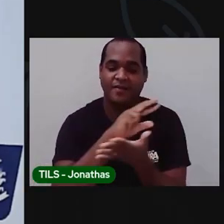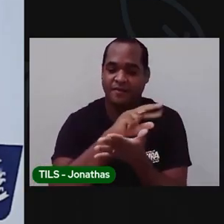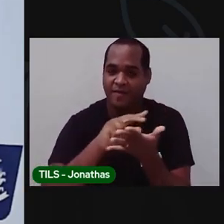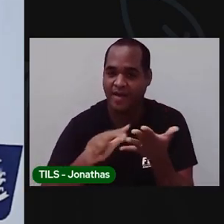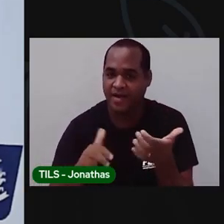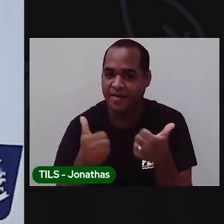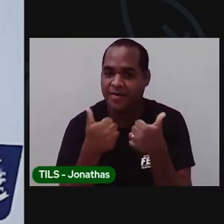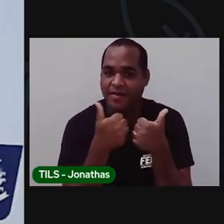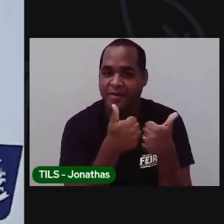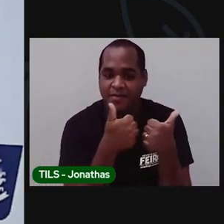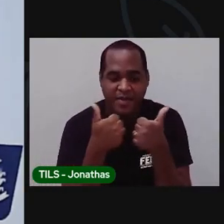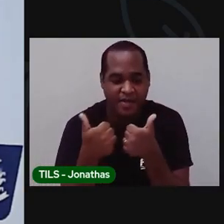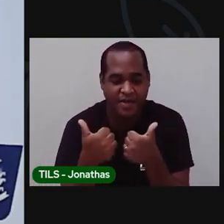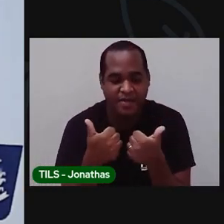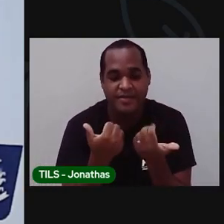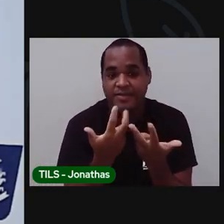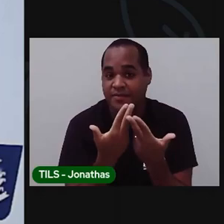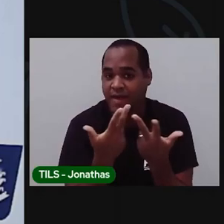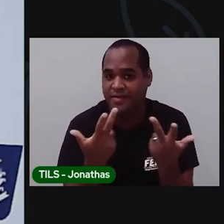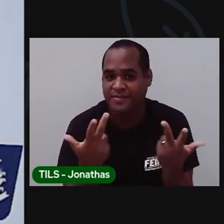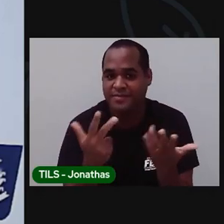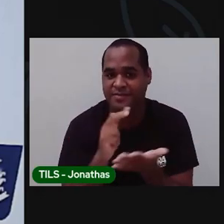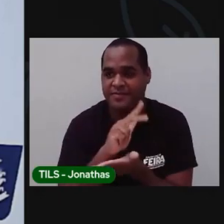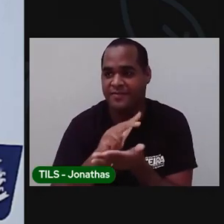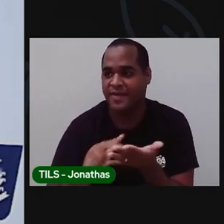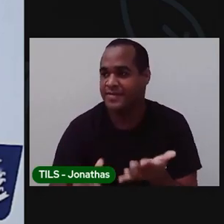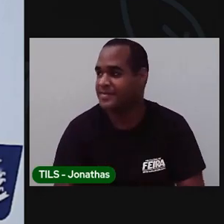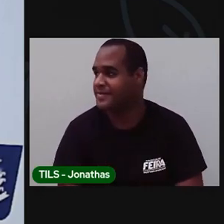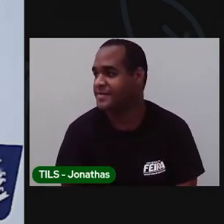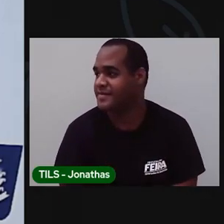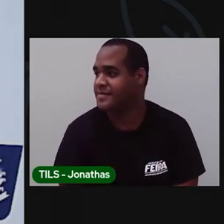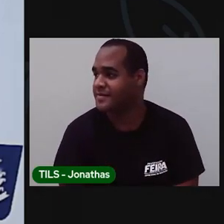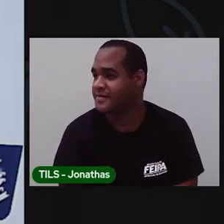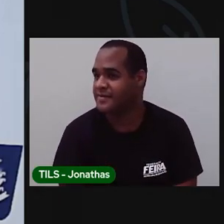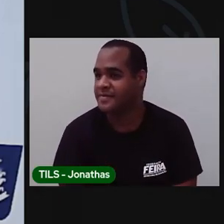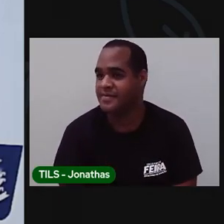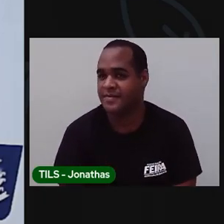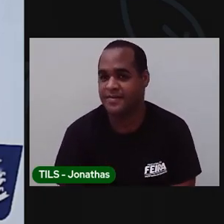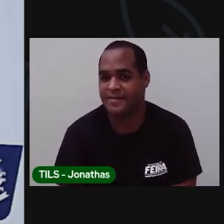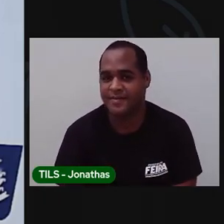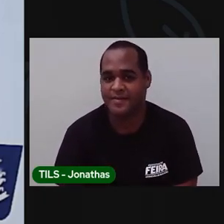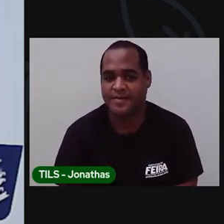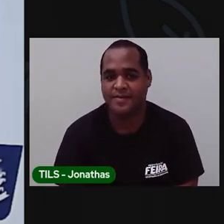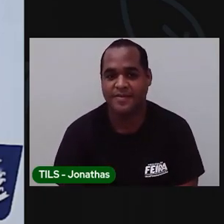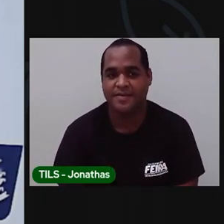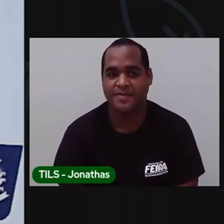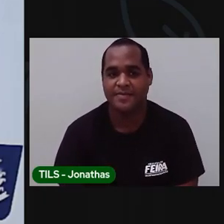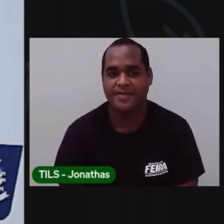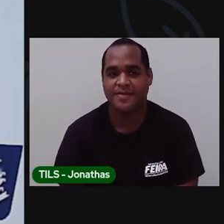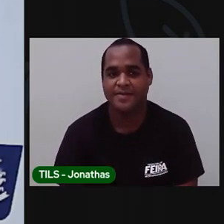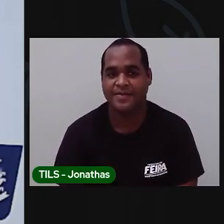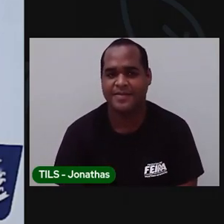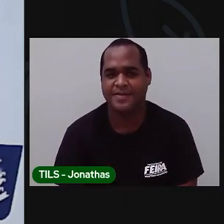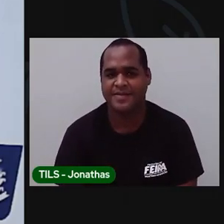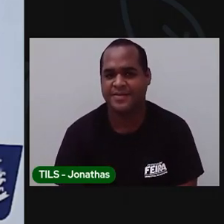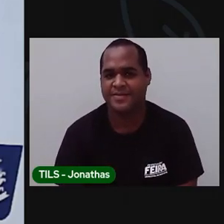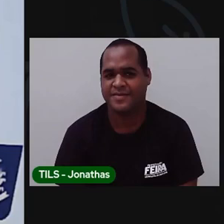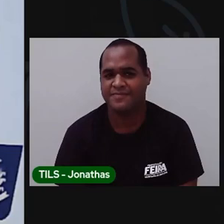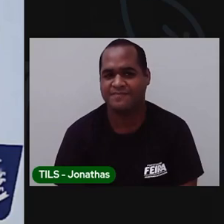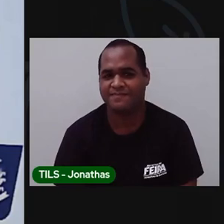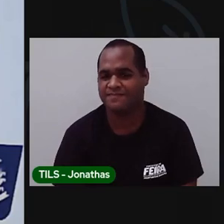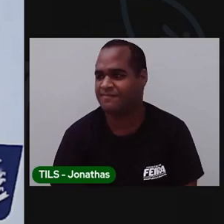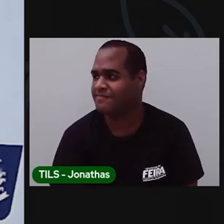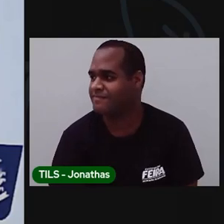adivinhas, parlendas, muitas coisas. Mas os últimos assuntos foram, assim, bem legais. Um foi